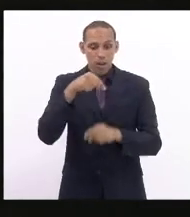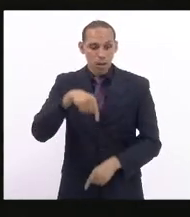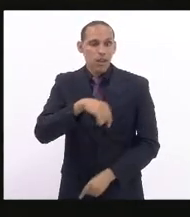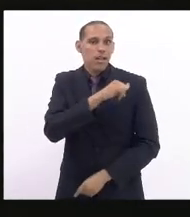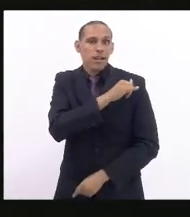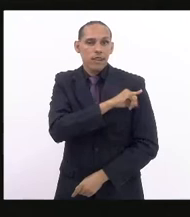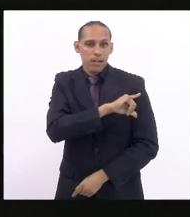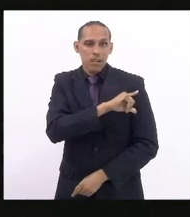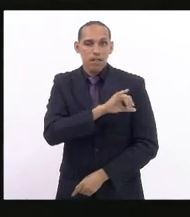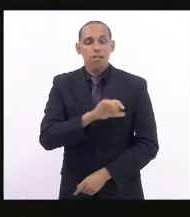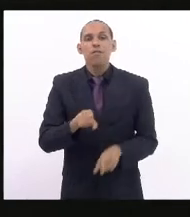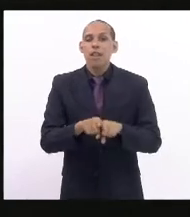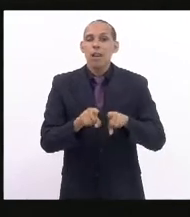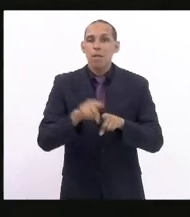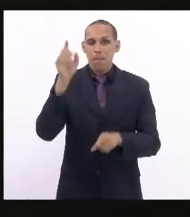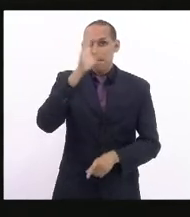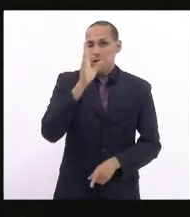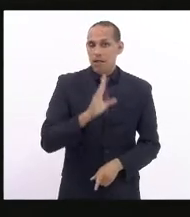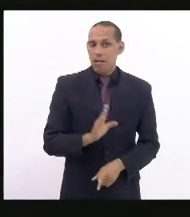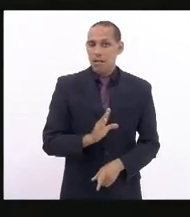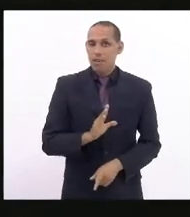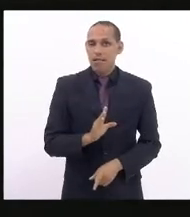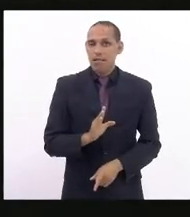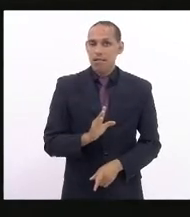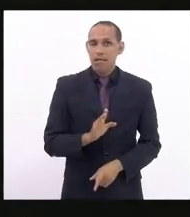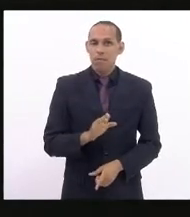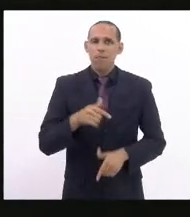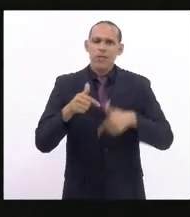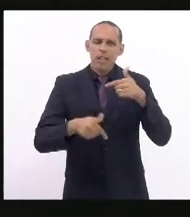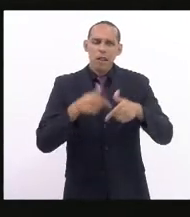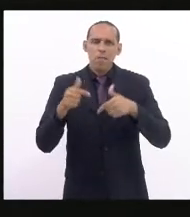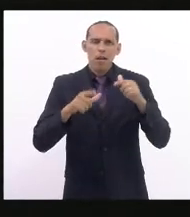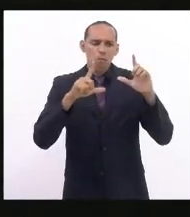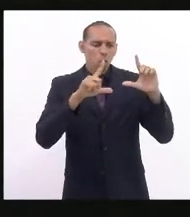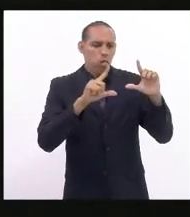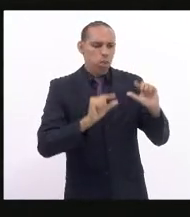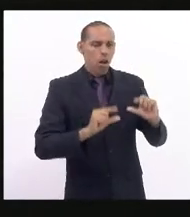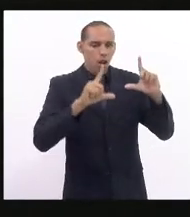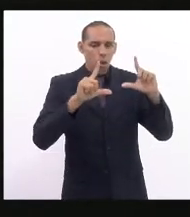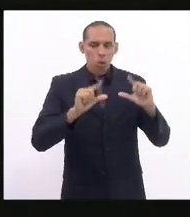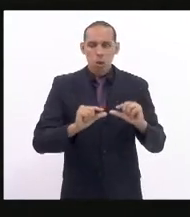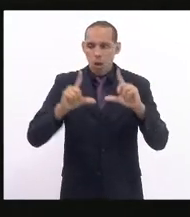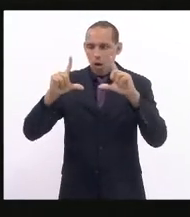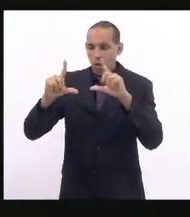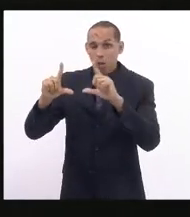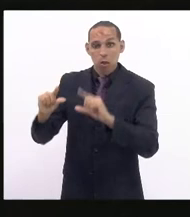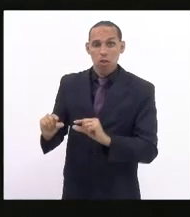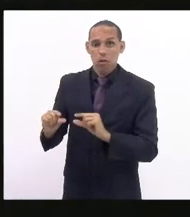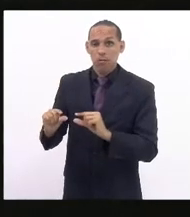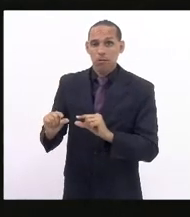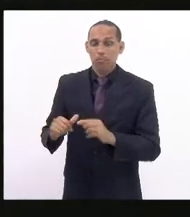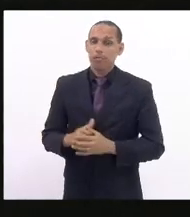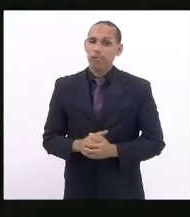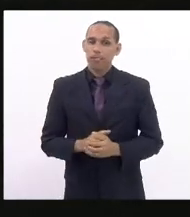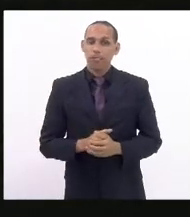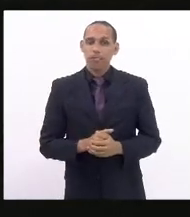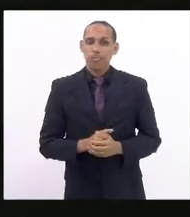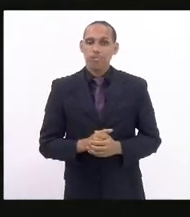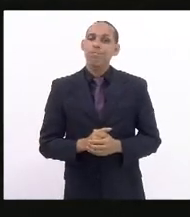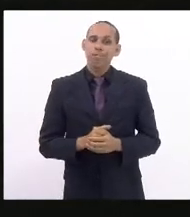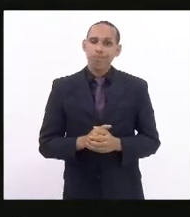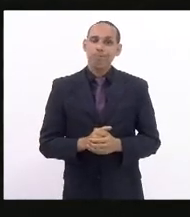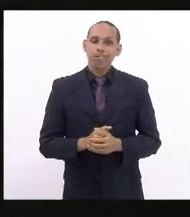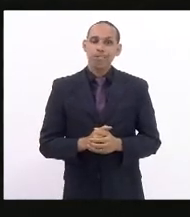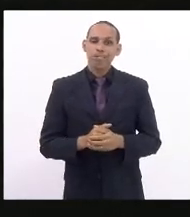de Janeiro e no Brasil o maior recuo de postos de trabalho nos últimos anos. O vírus também nos